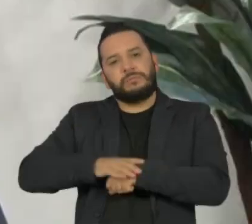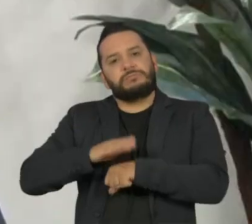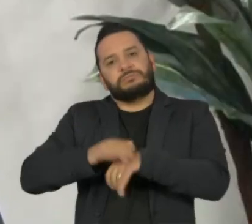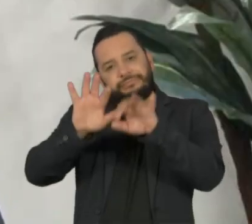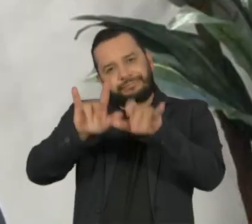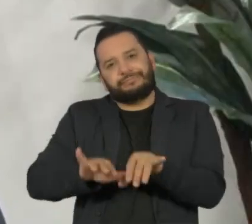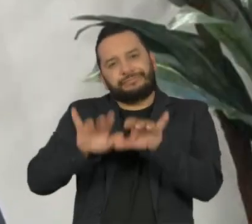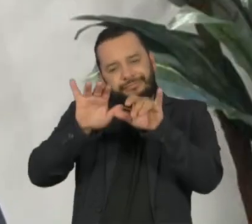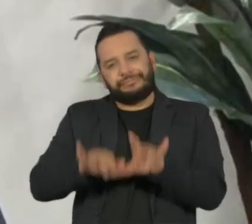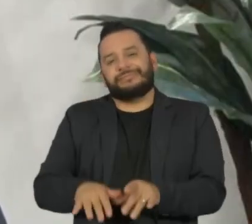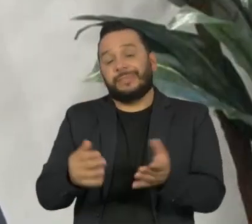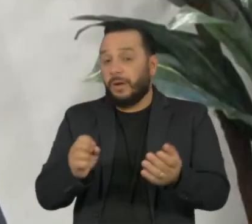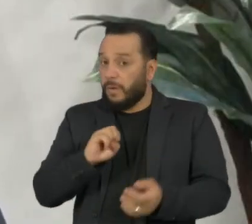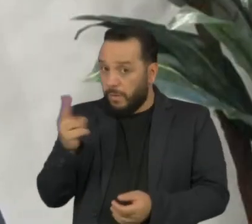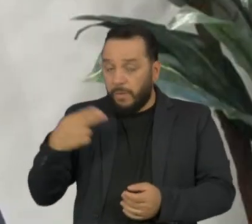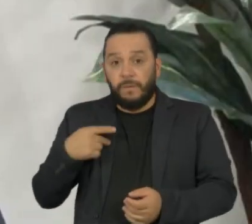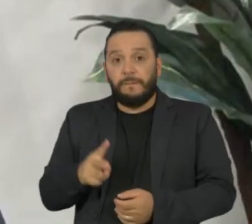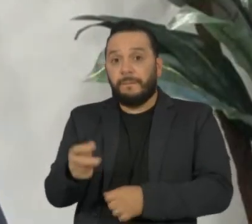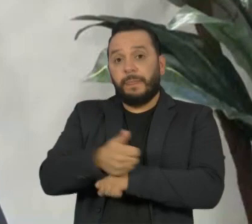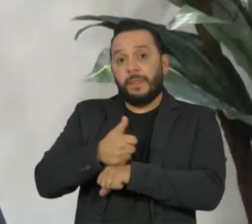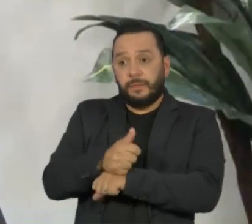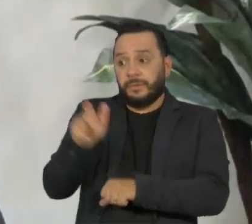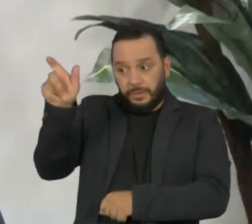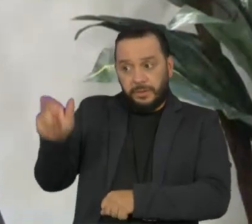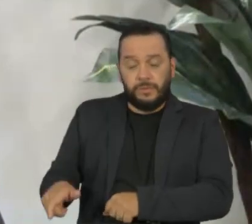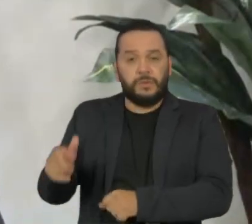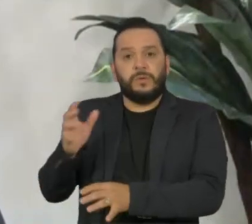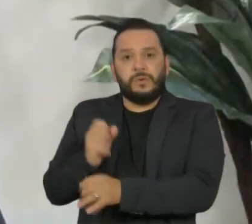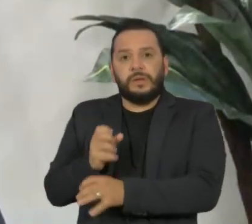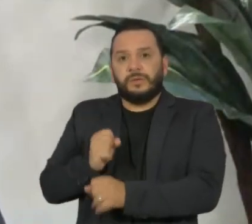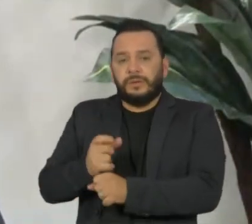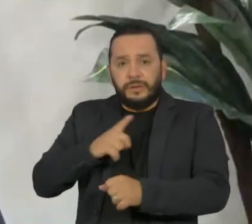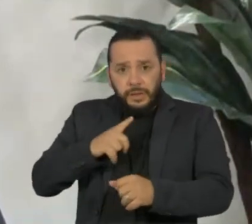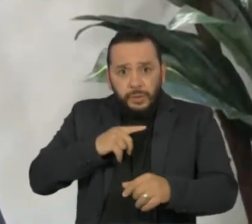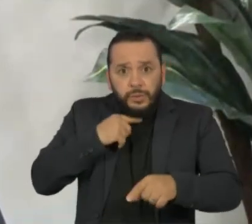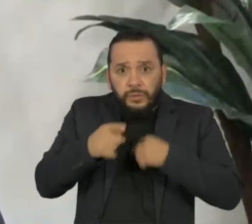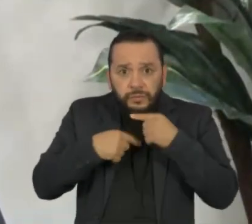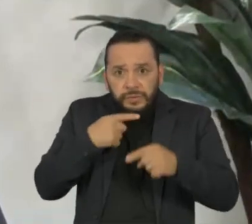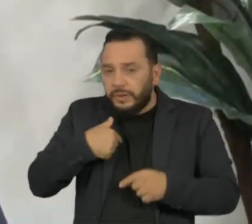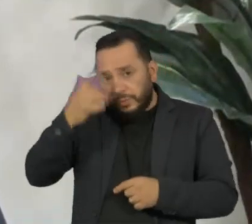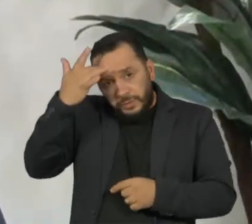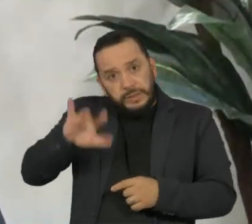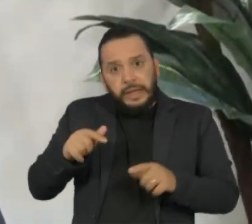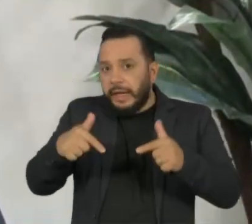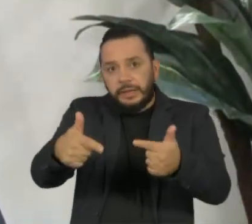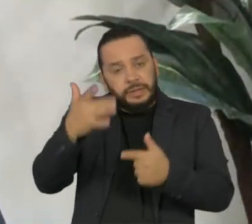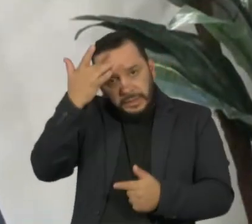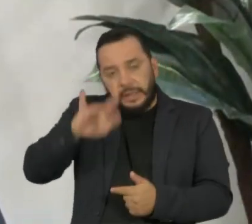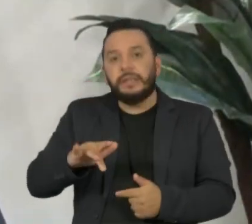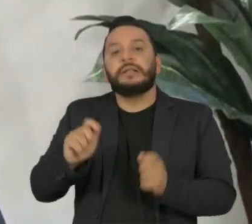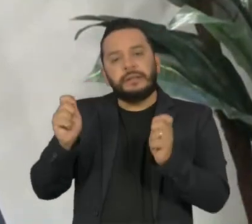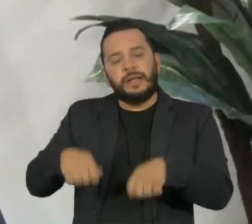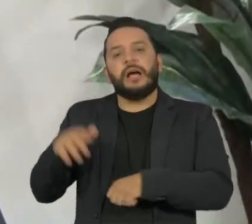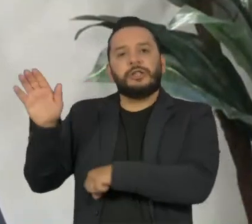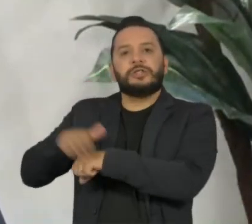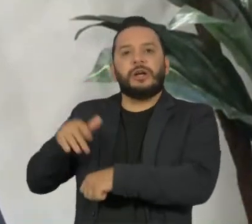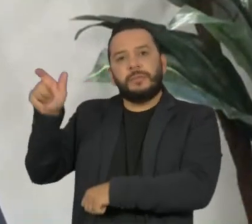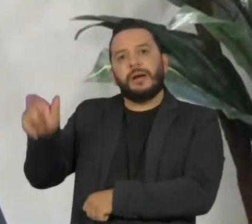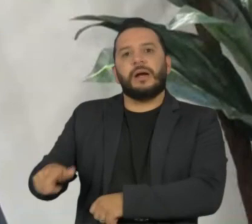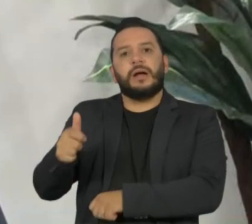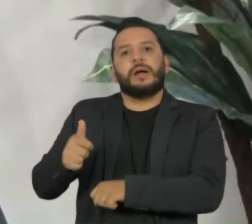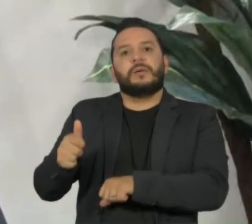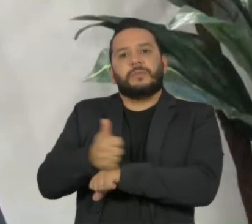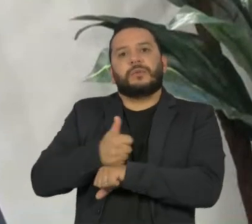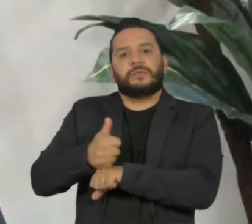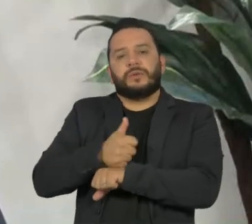própria ou continuar com esse profissional. Então, se eu tenho dúvida, não sei como fazer, contrate um contador